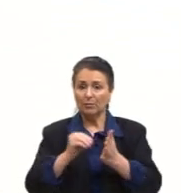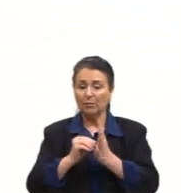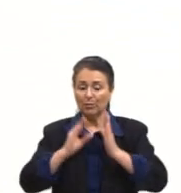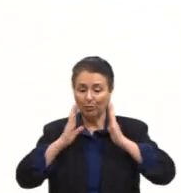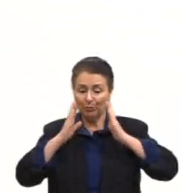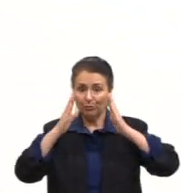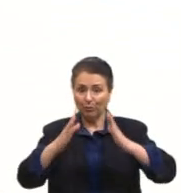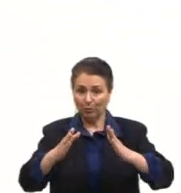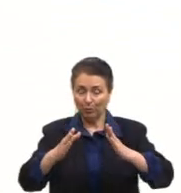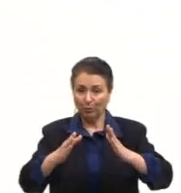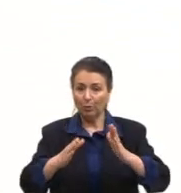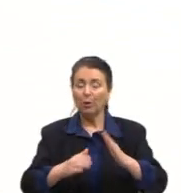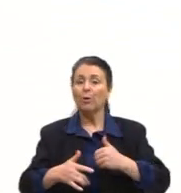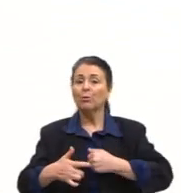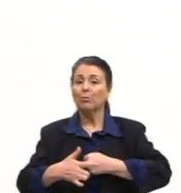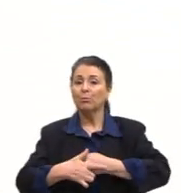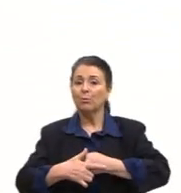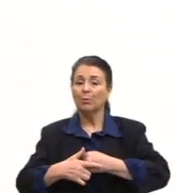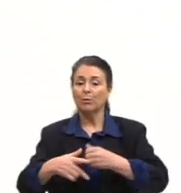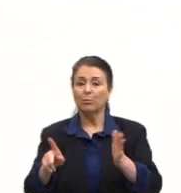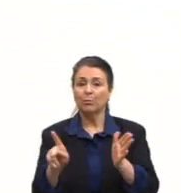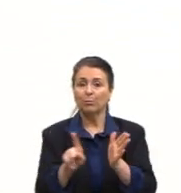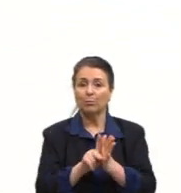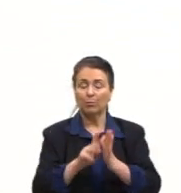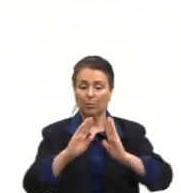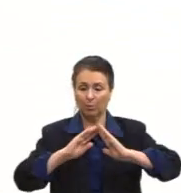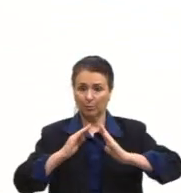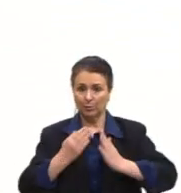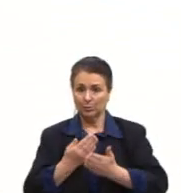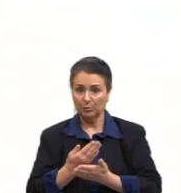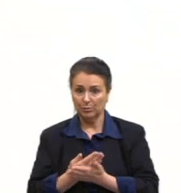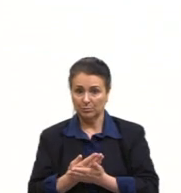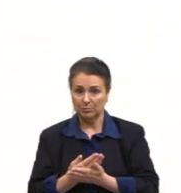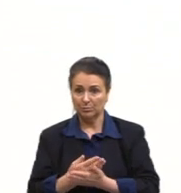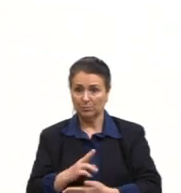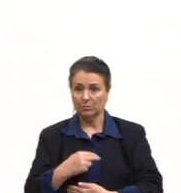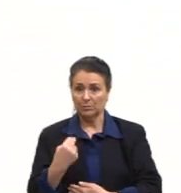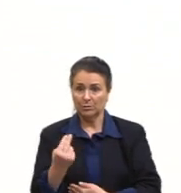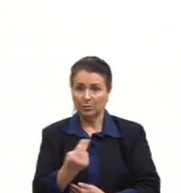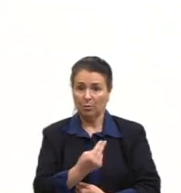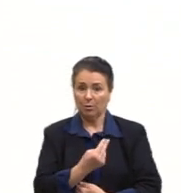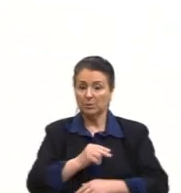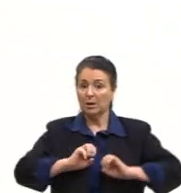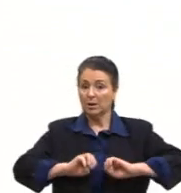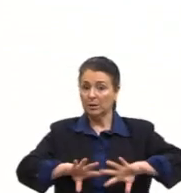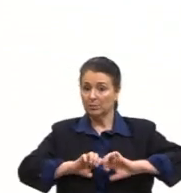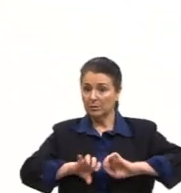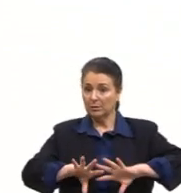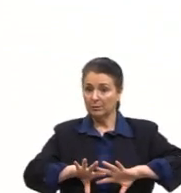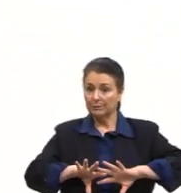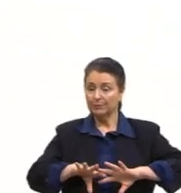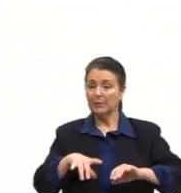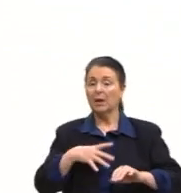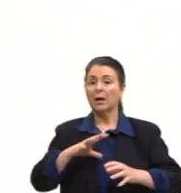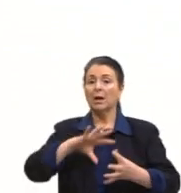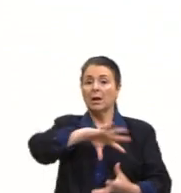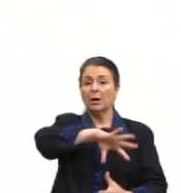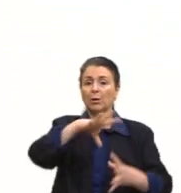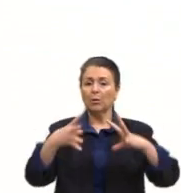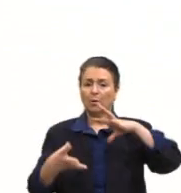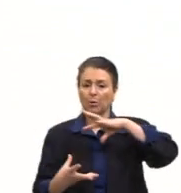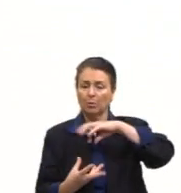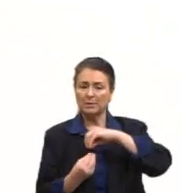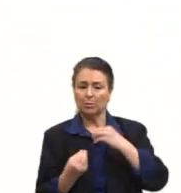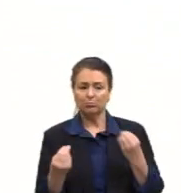desempenhados pela escola, aqui nós nos referimos a nós, a educação. A globalização heterogênea